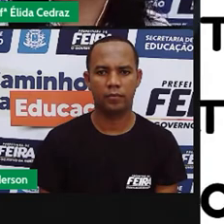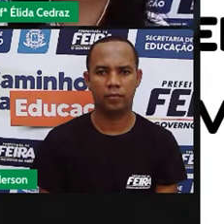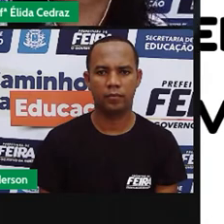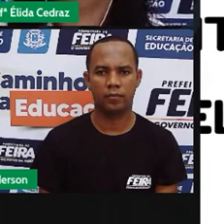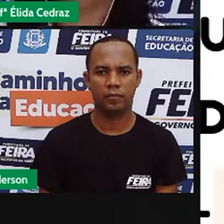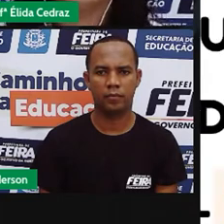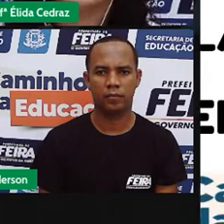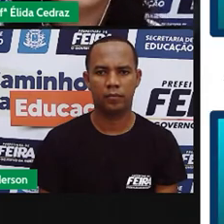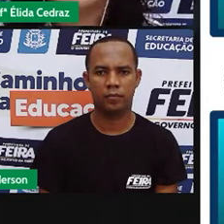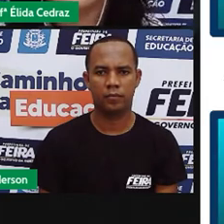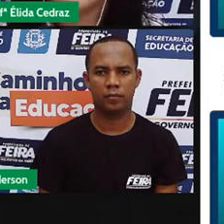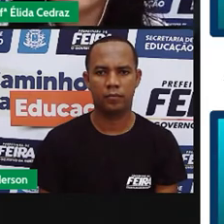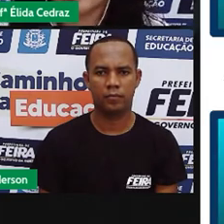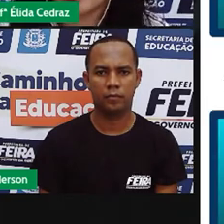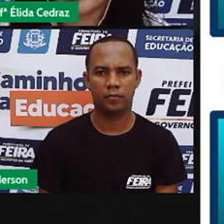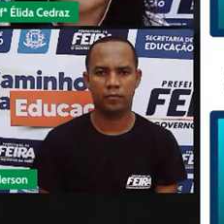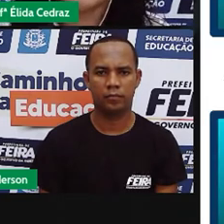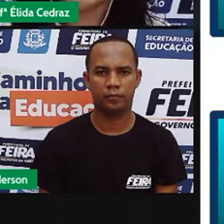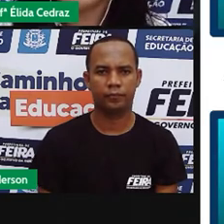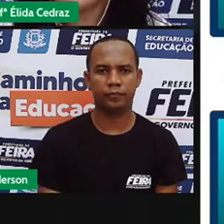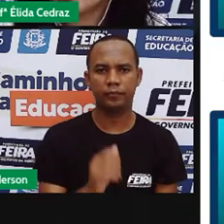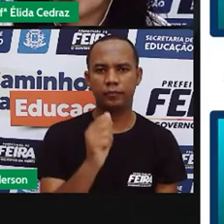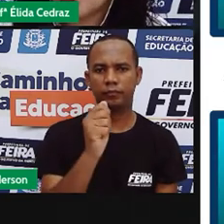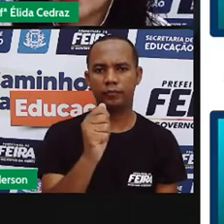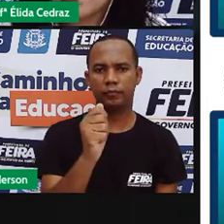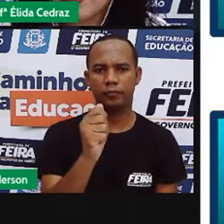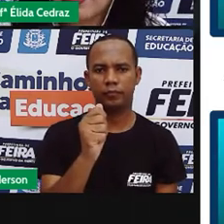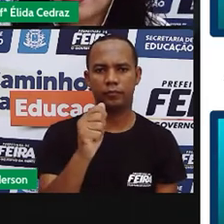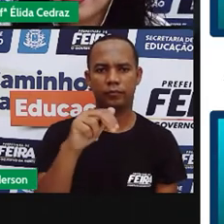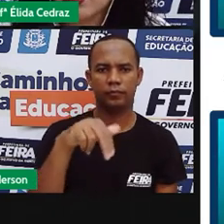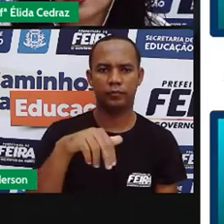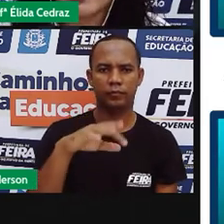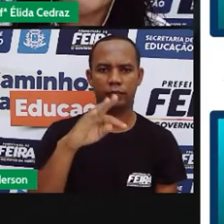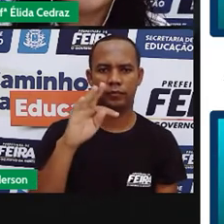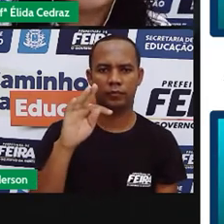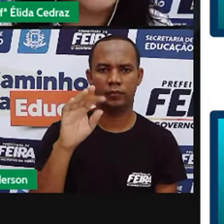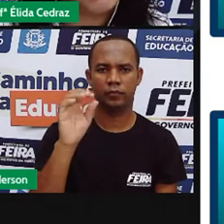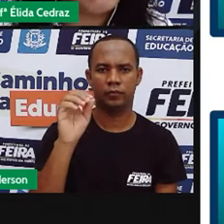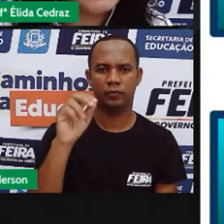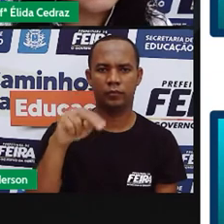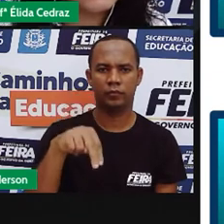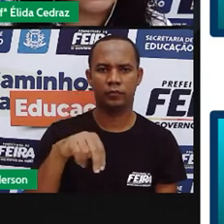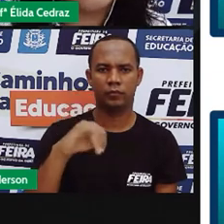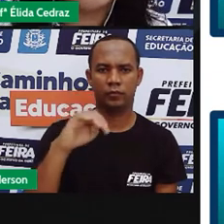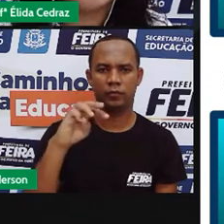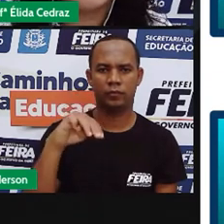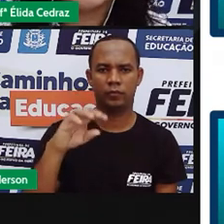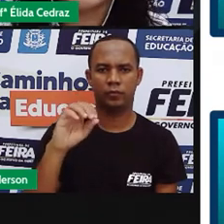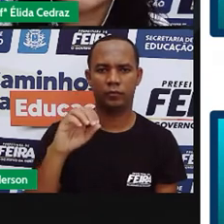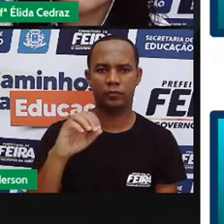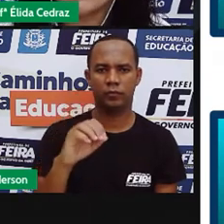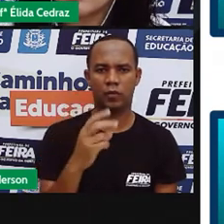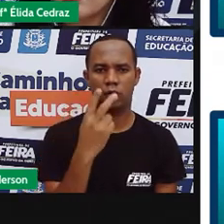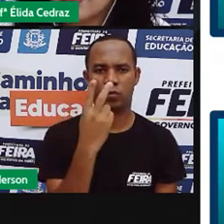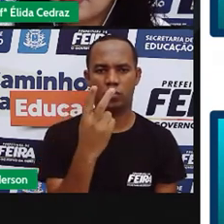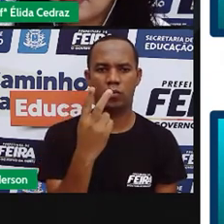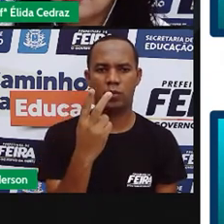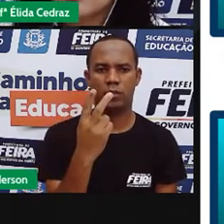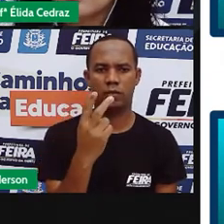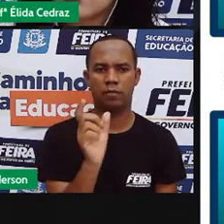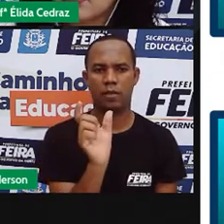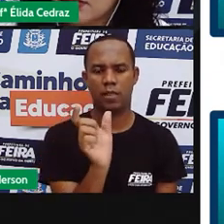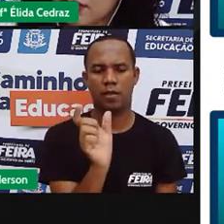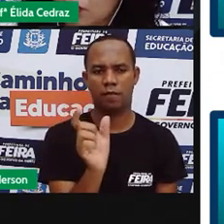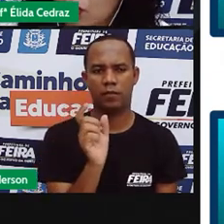Vamos descobrir o antônimo de duas palavras agora. Olha só. I